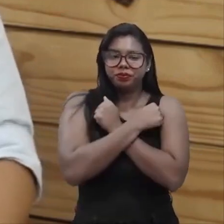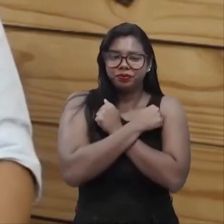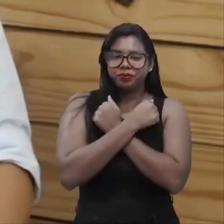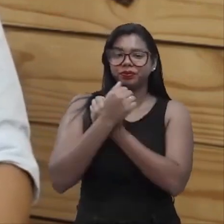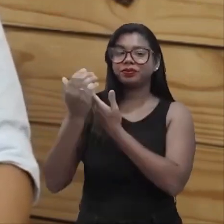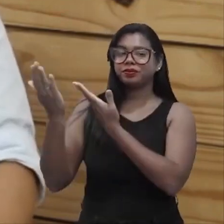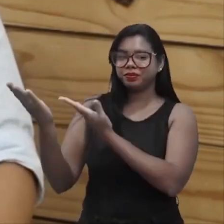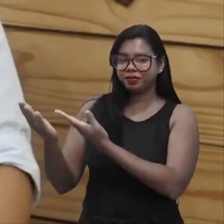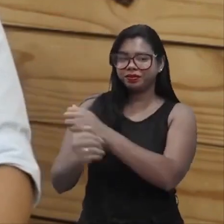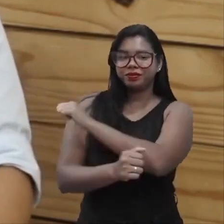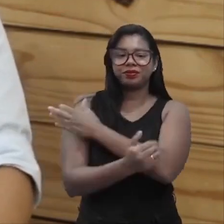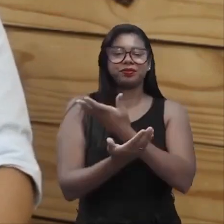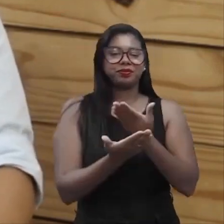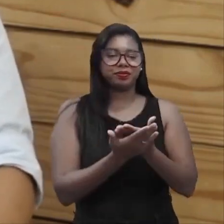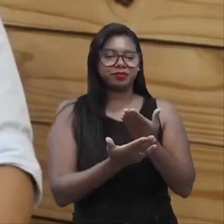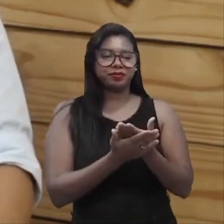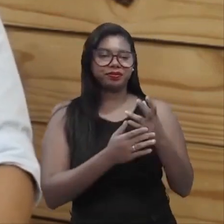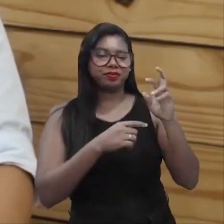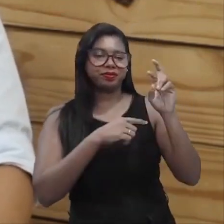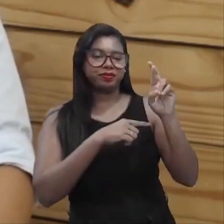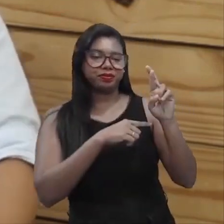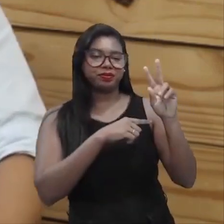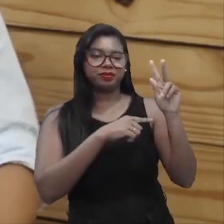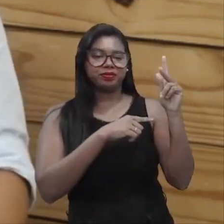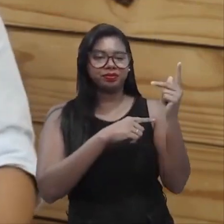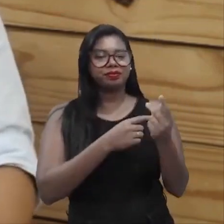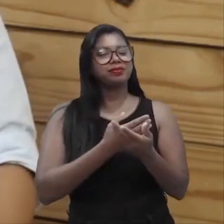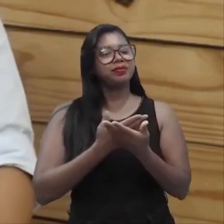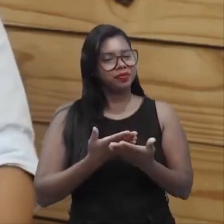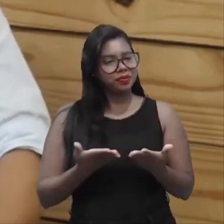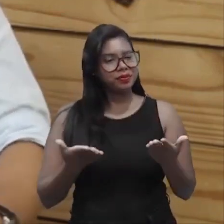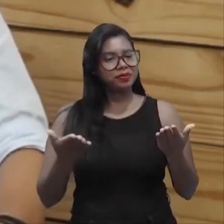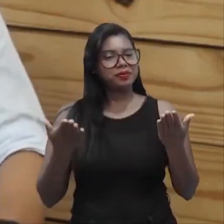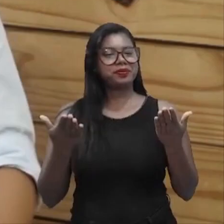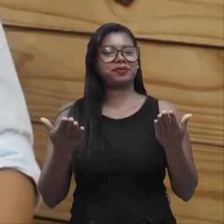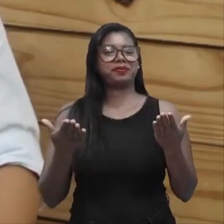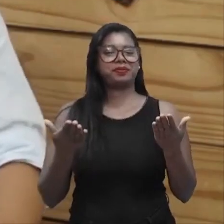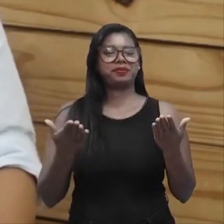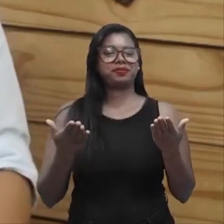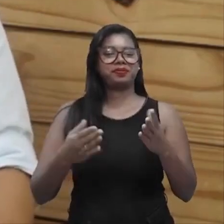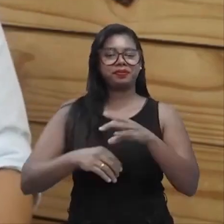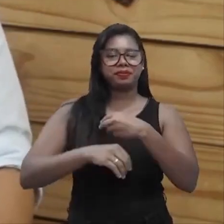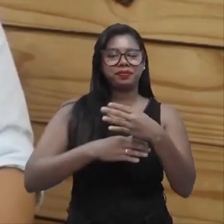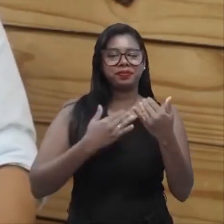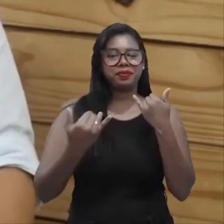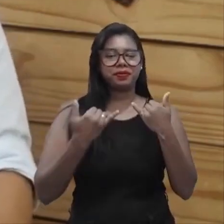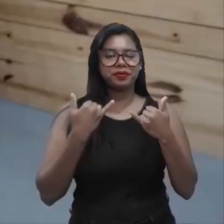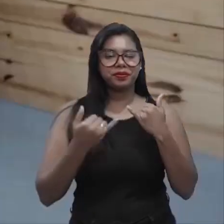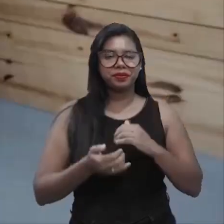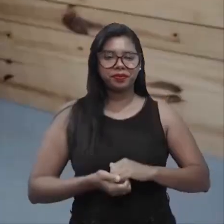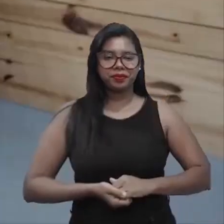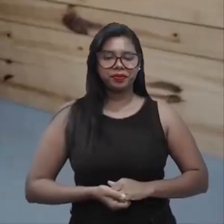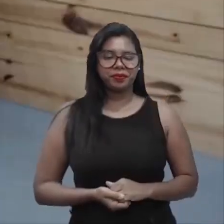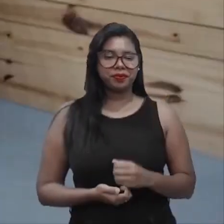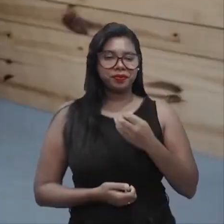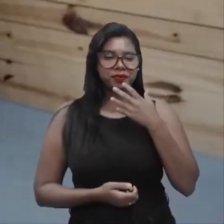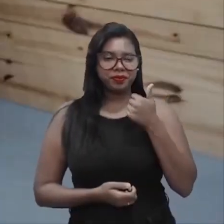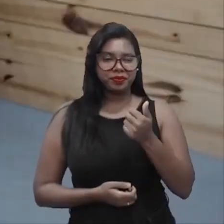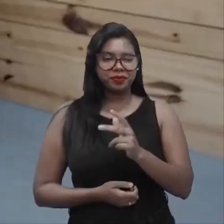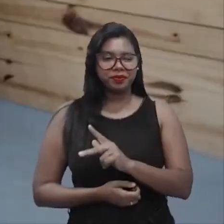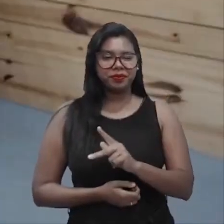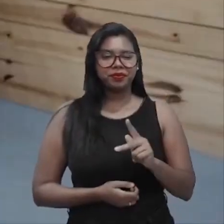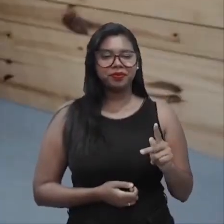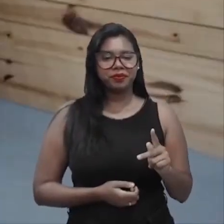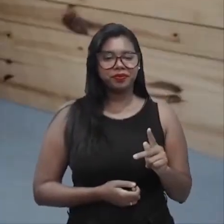aos alunos de recursos humanos e estamos aqui para tentar contribuir com as informações. Que bom, professor, e